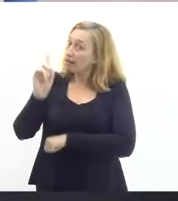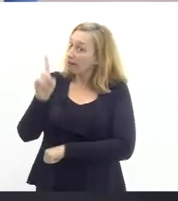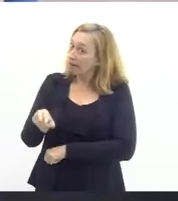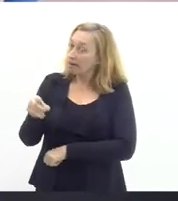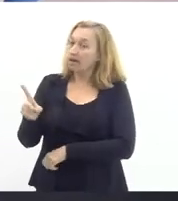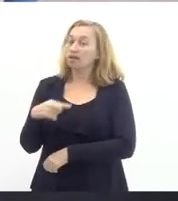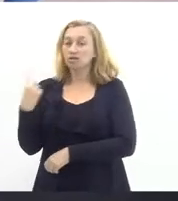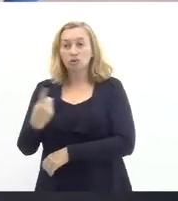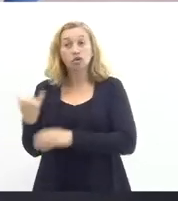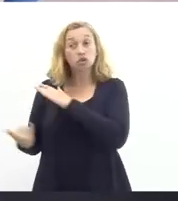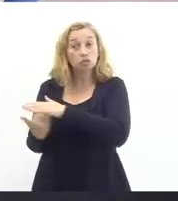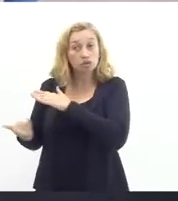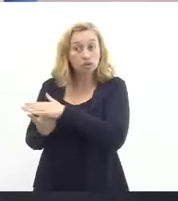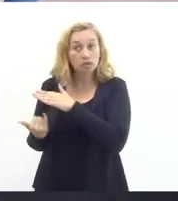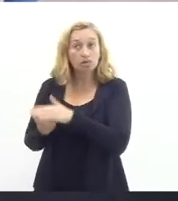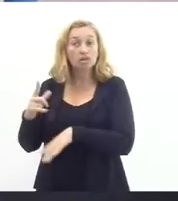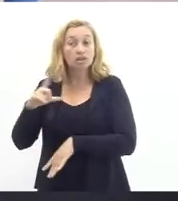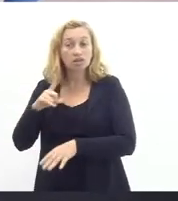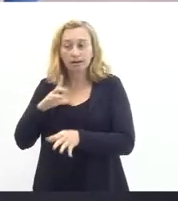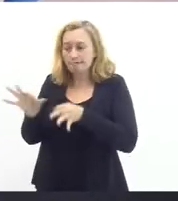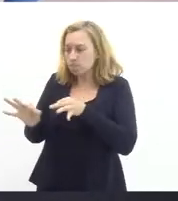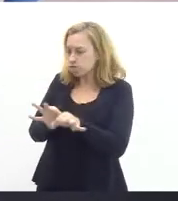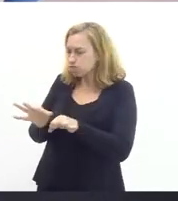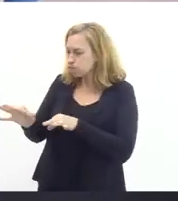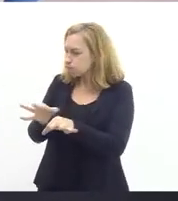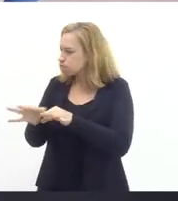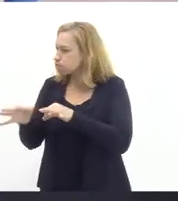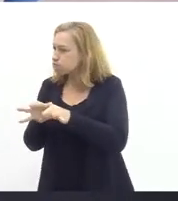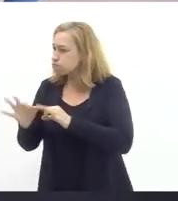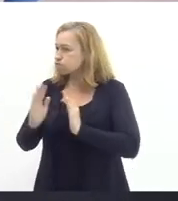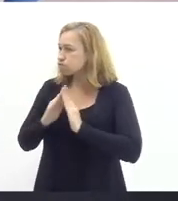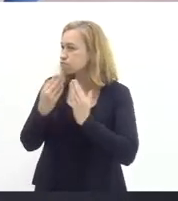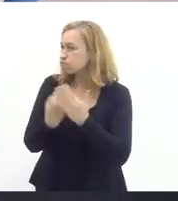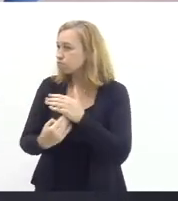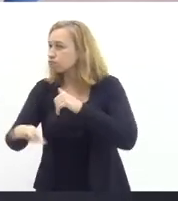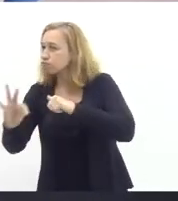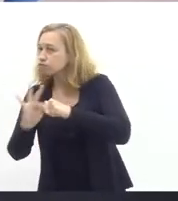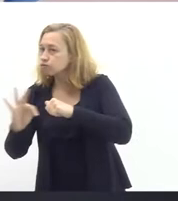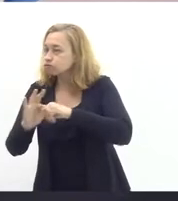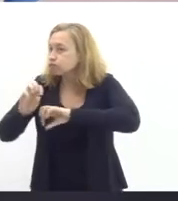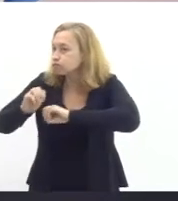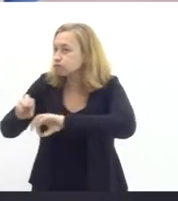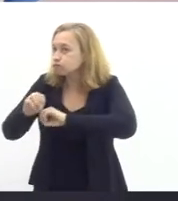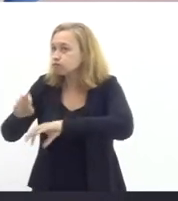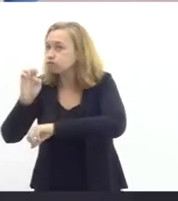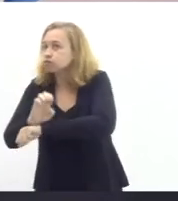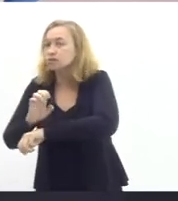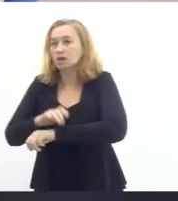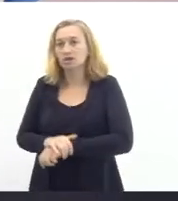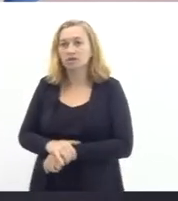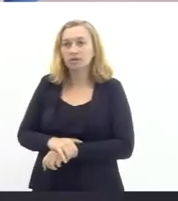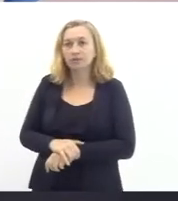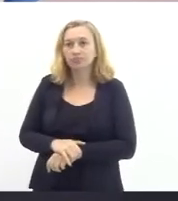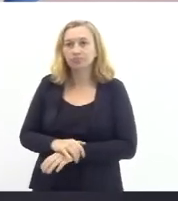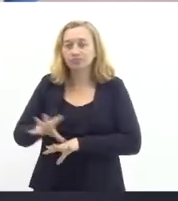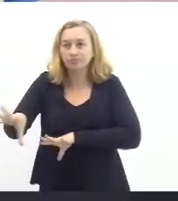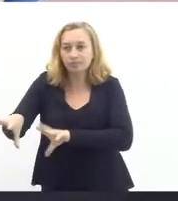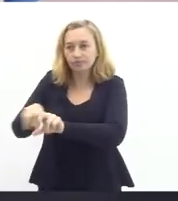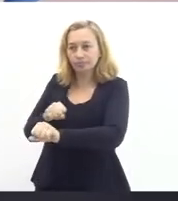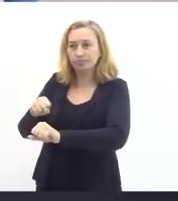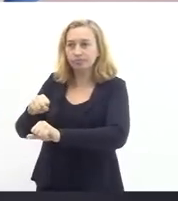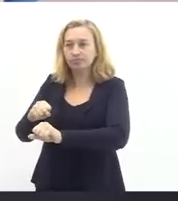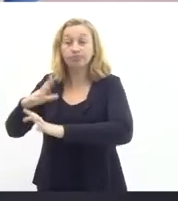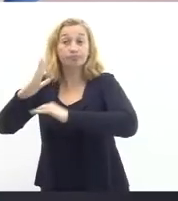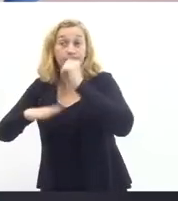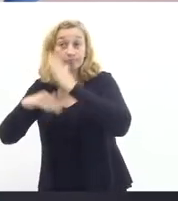instituição que tem a tarefa de organizar a educação técnica e tecnológica no Estado, de garantir formação profissional,